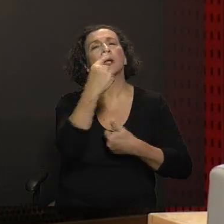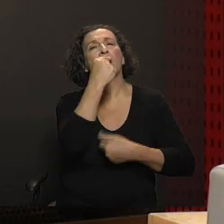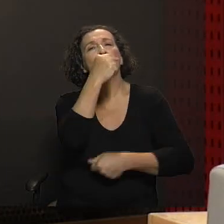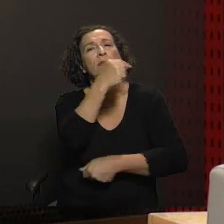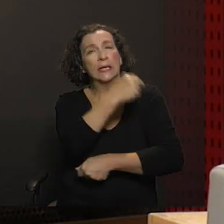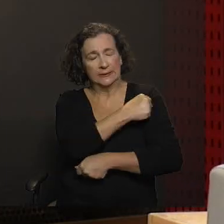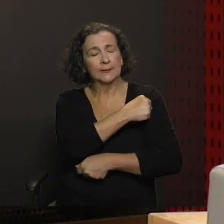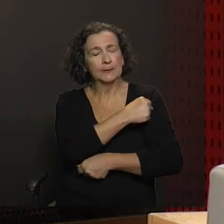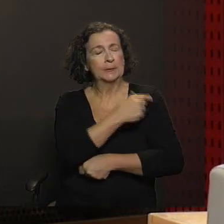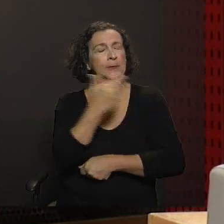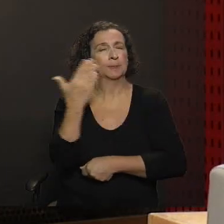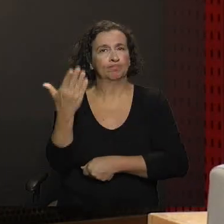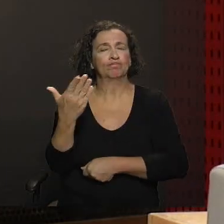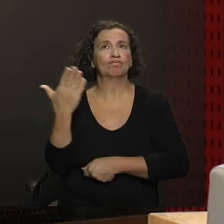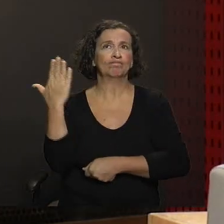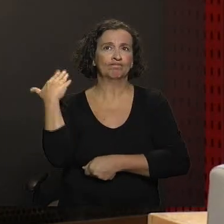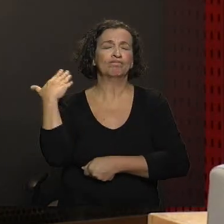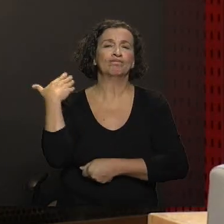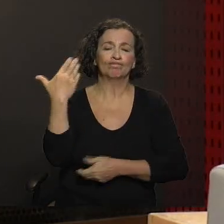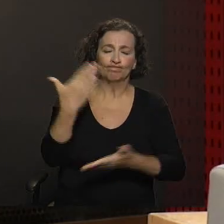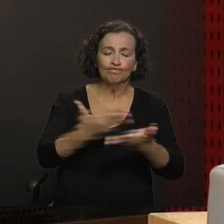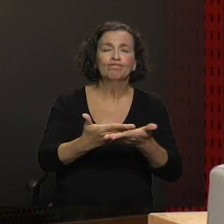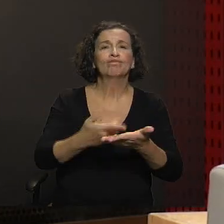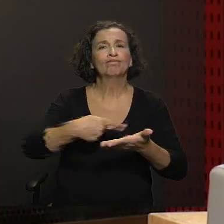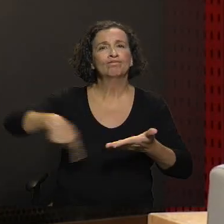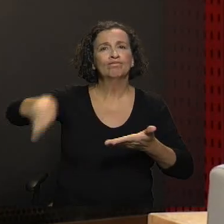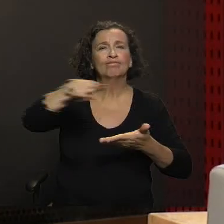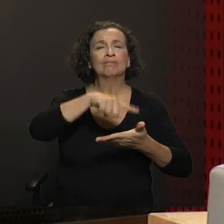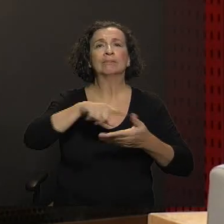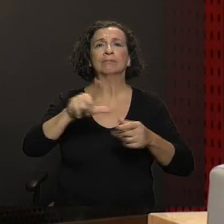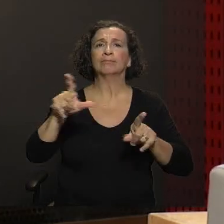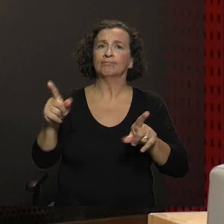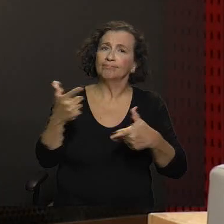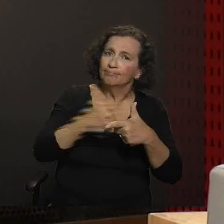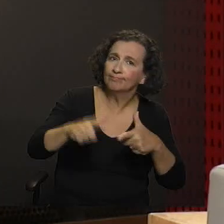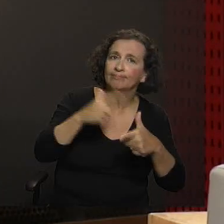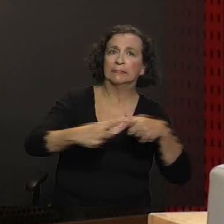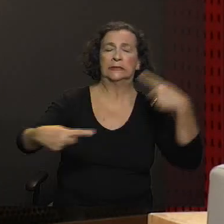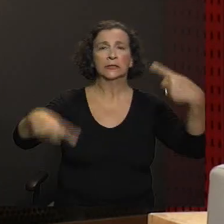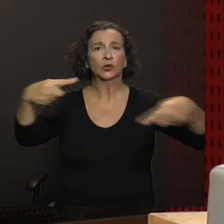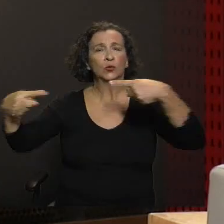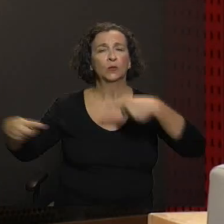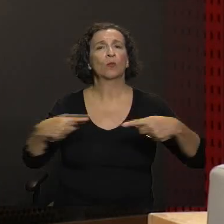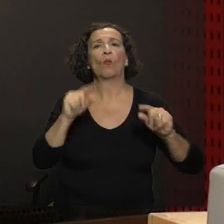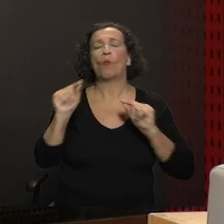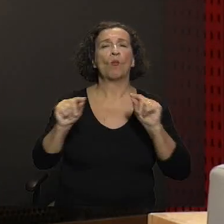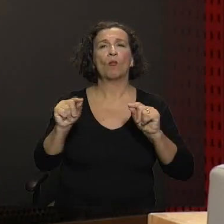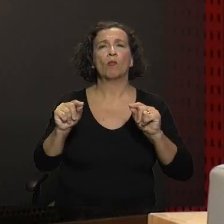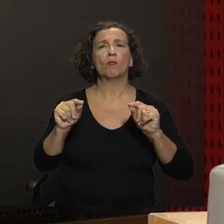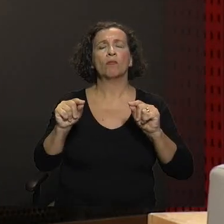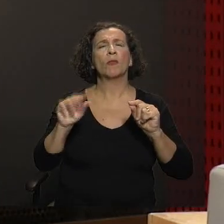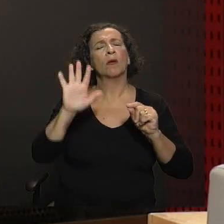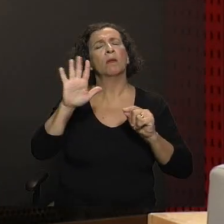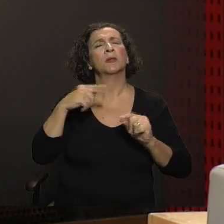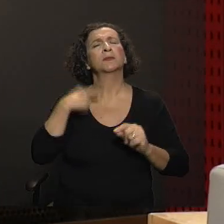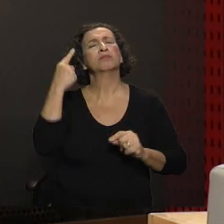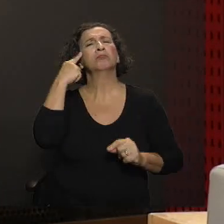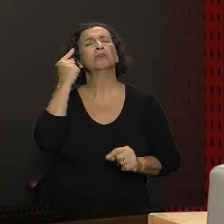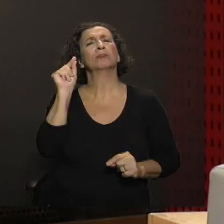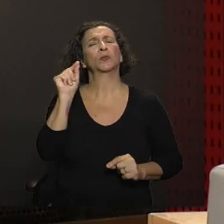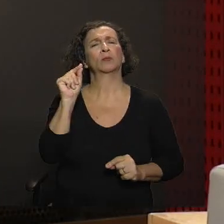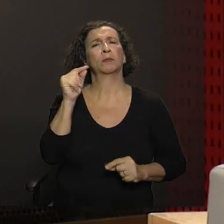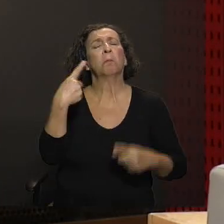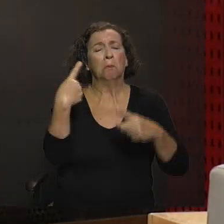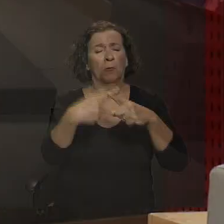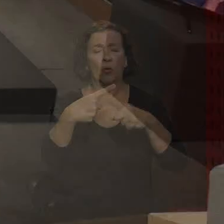vacinas, ultimamente, tem trazido aí questões, discussões, mas a gente se pergunta, por que